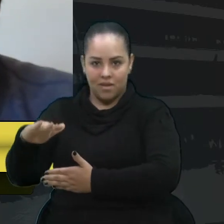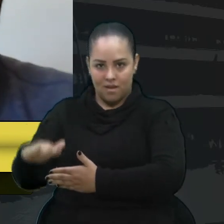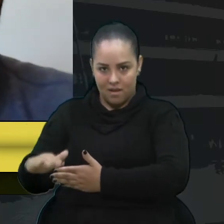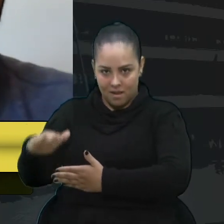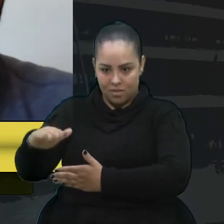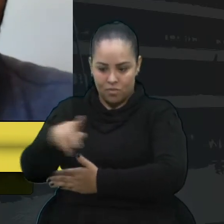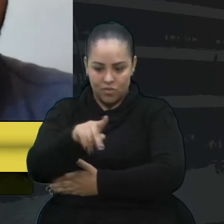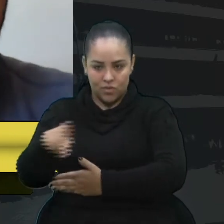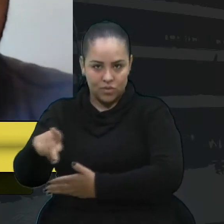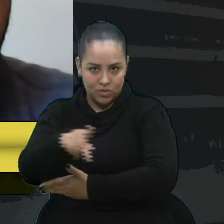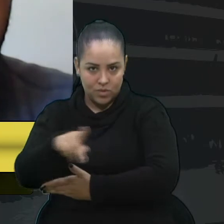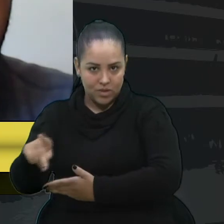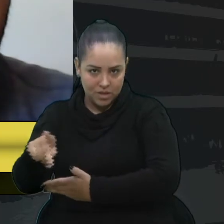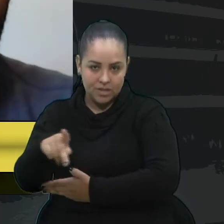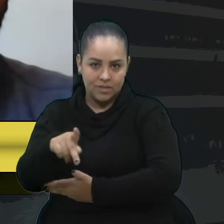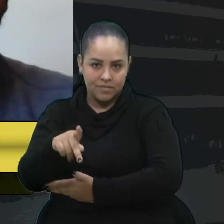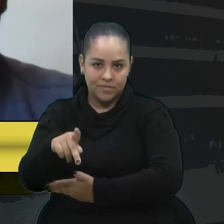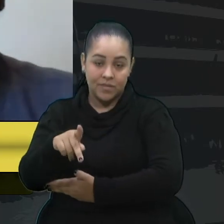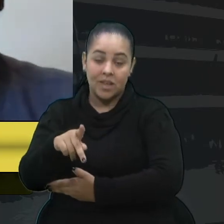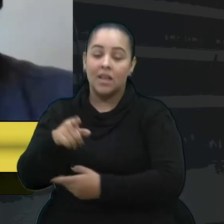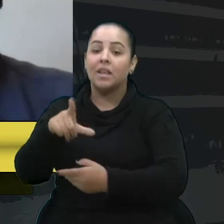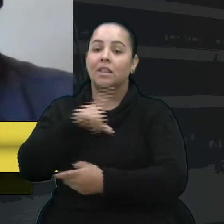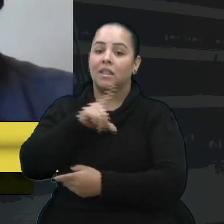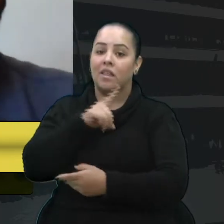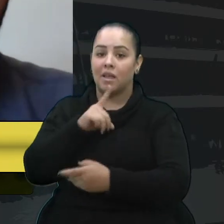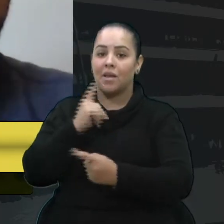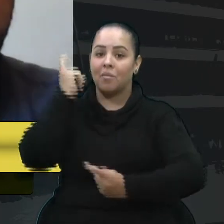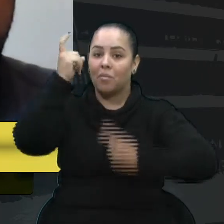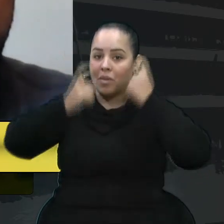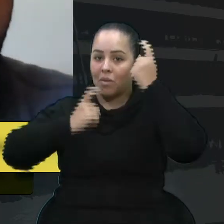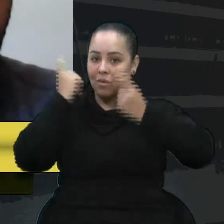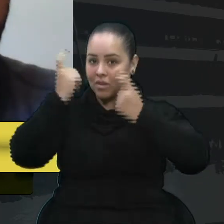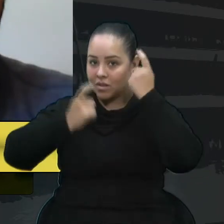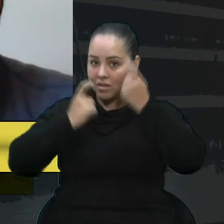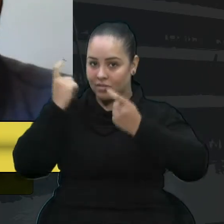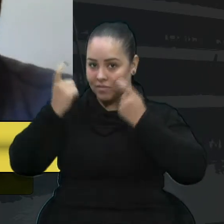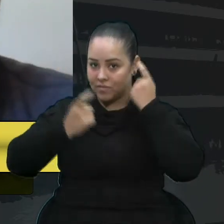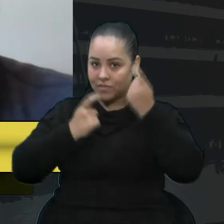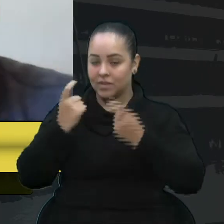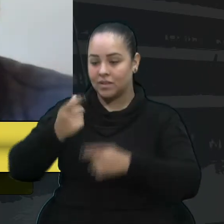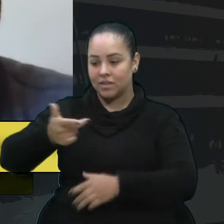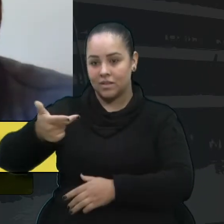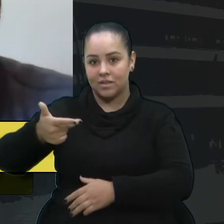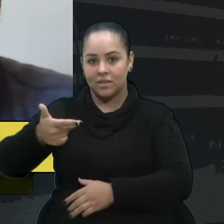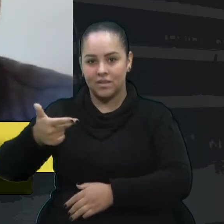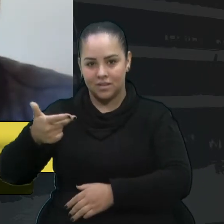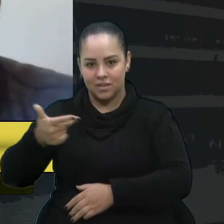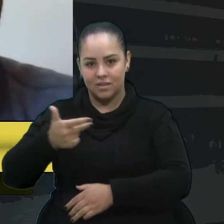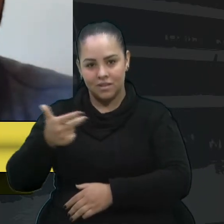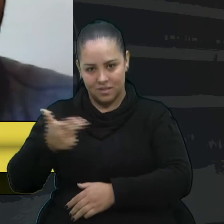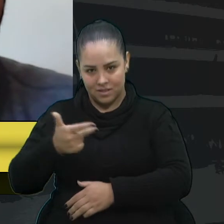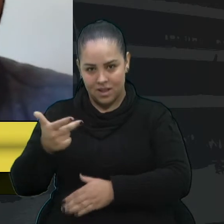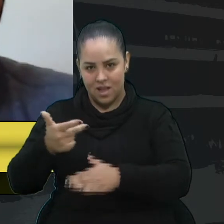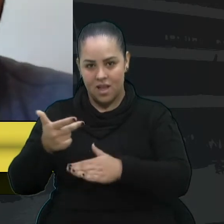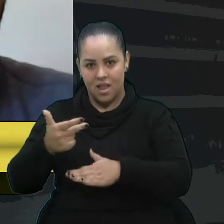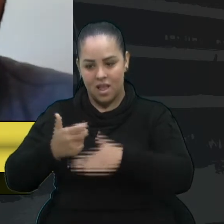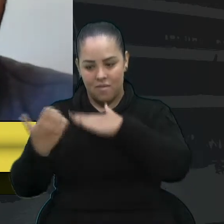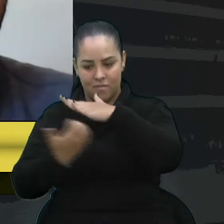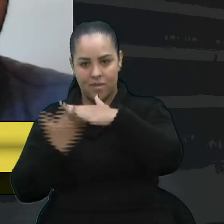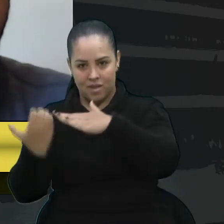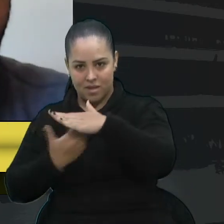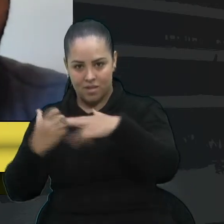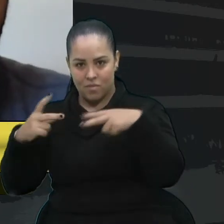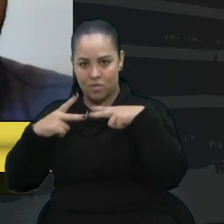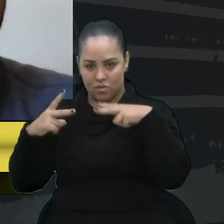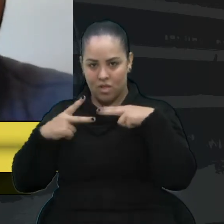preocupação, né? Das terceirizadas que não foram vacinadas nesse primeiro momento e a gente